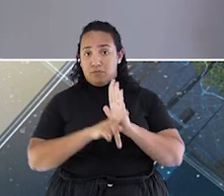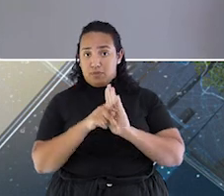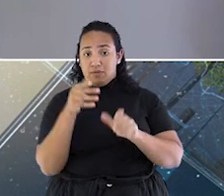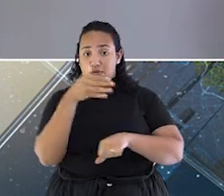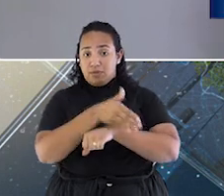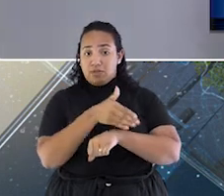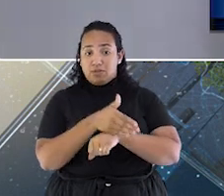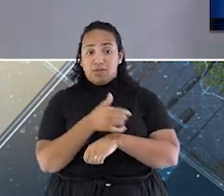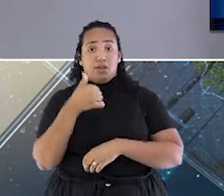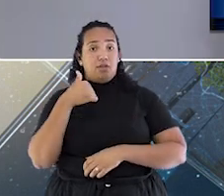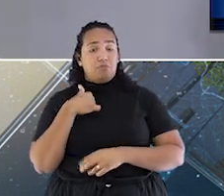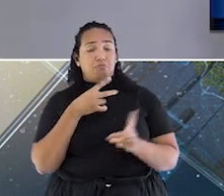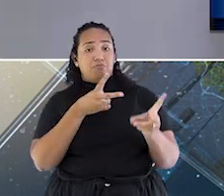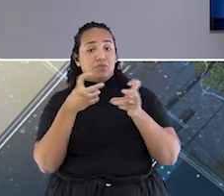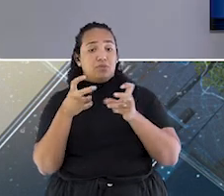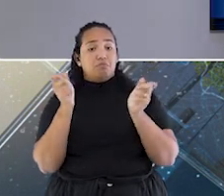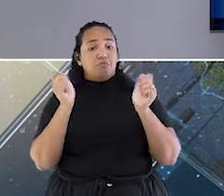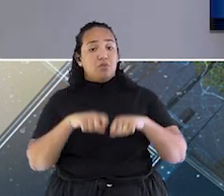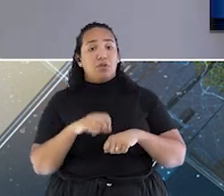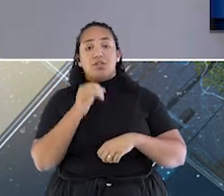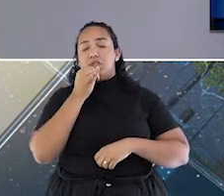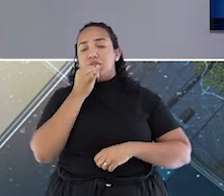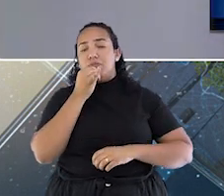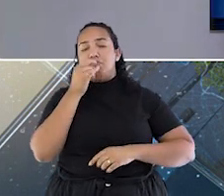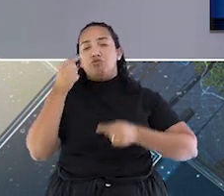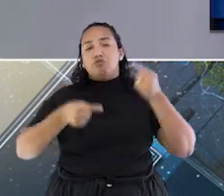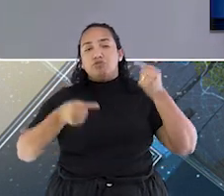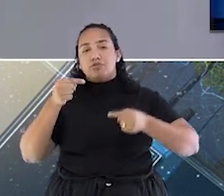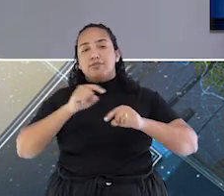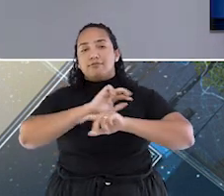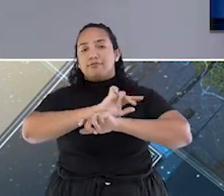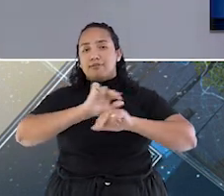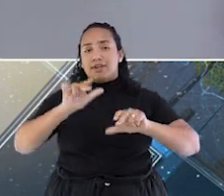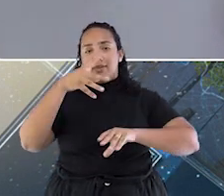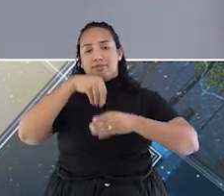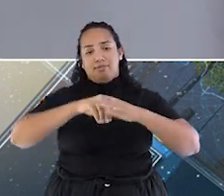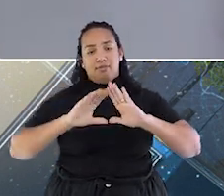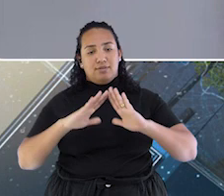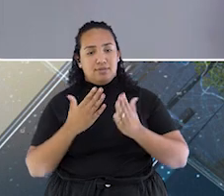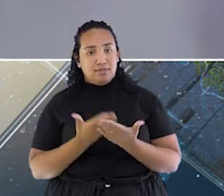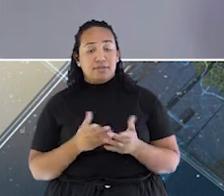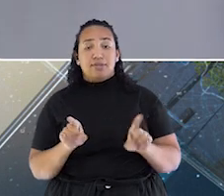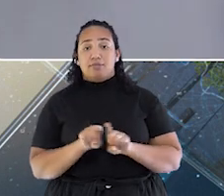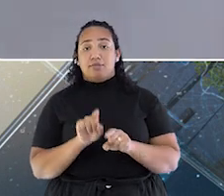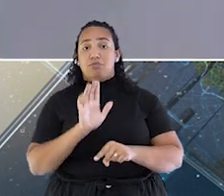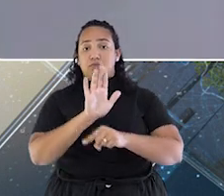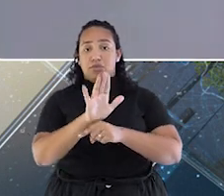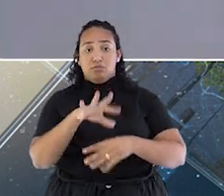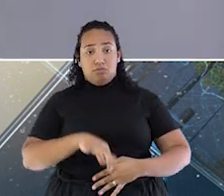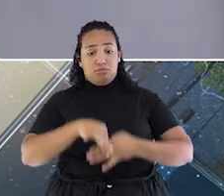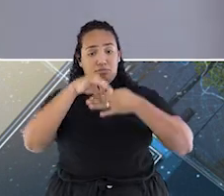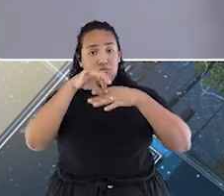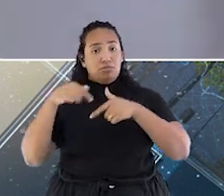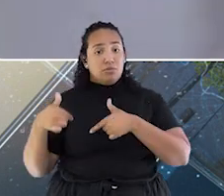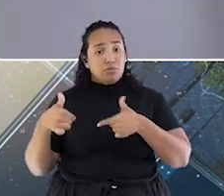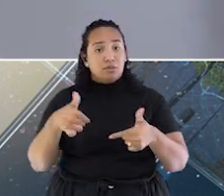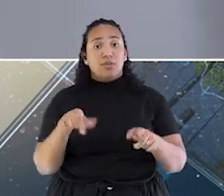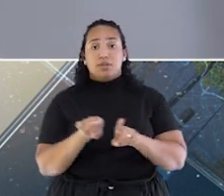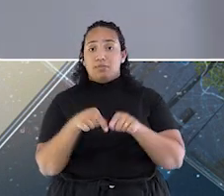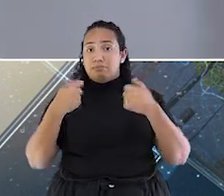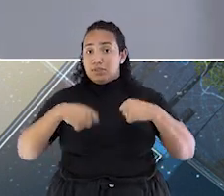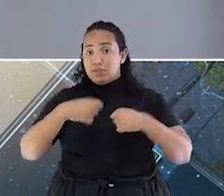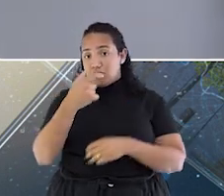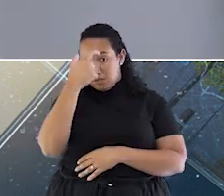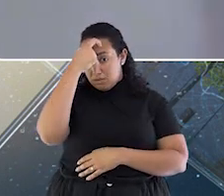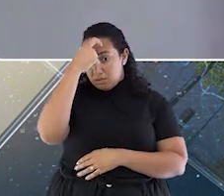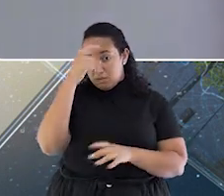amplitudes de levantar diversos aspectos escolares, auxiliando na boa formação de liderança, além de exigir raciocínio e